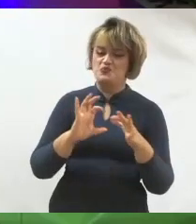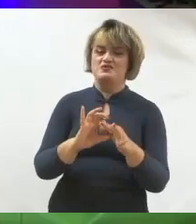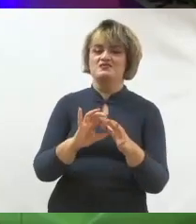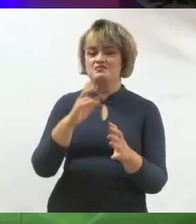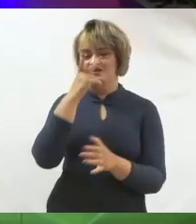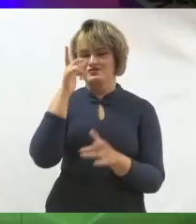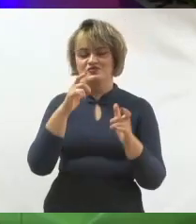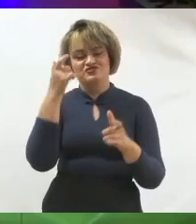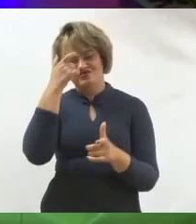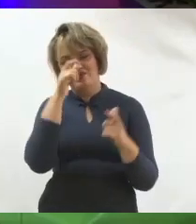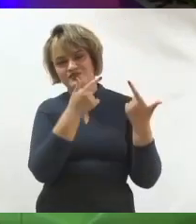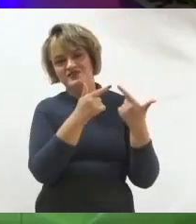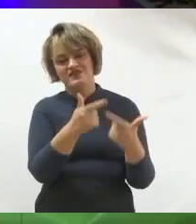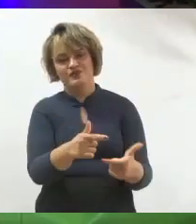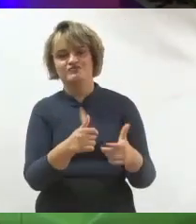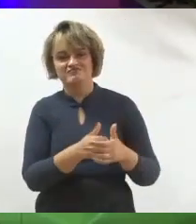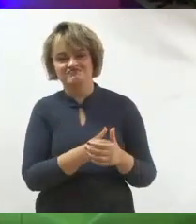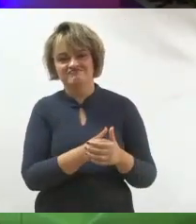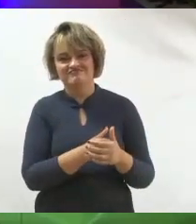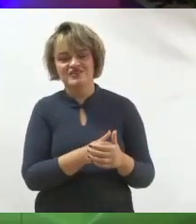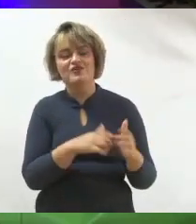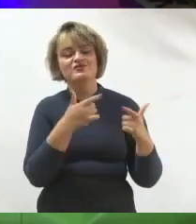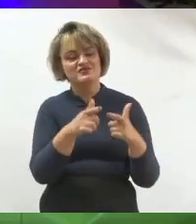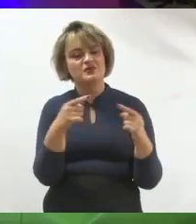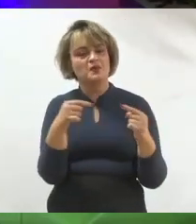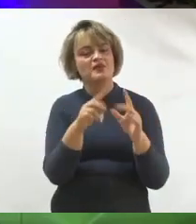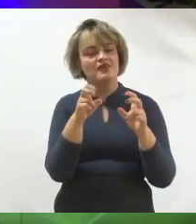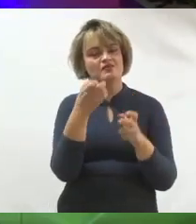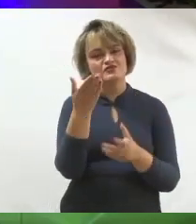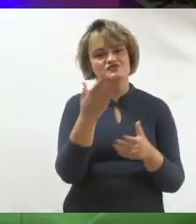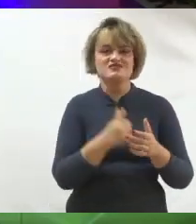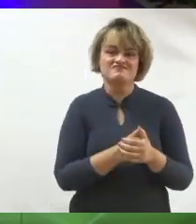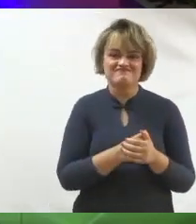público conservador que tem a pauta que vocês têm.